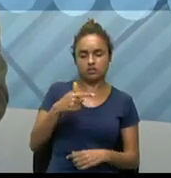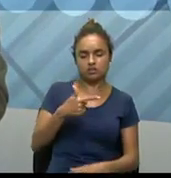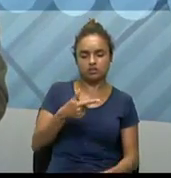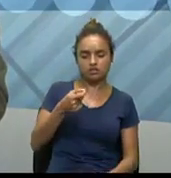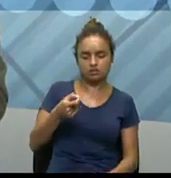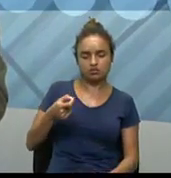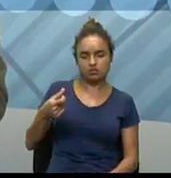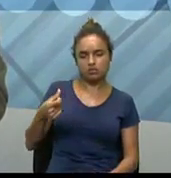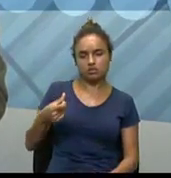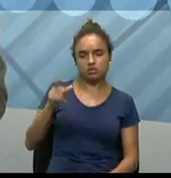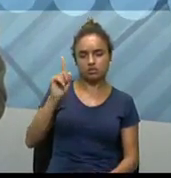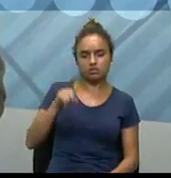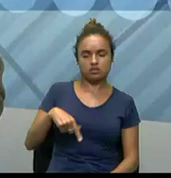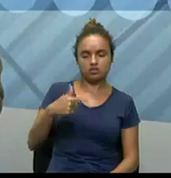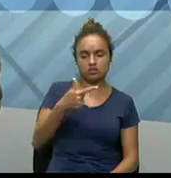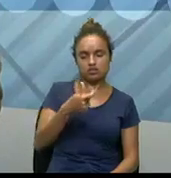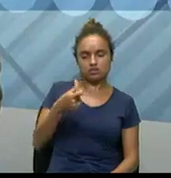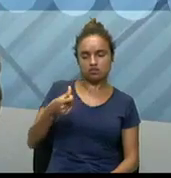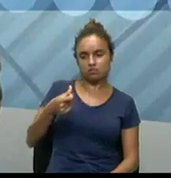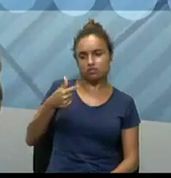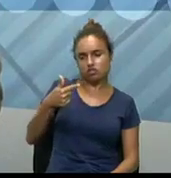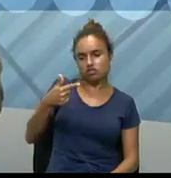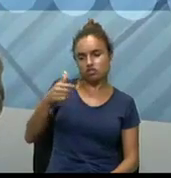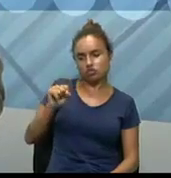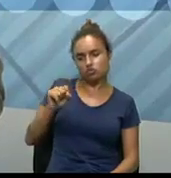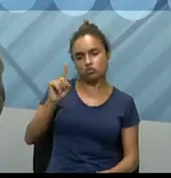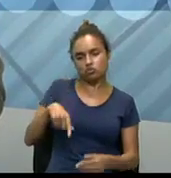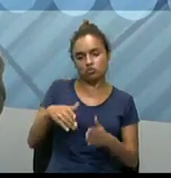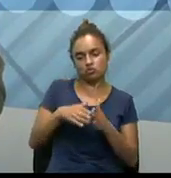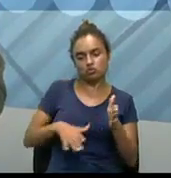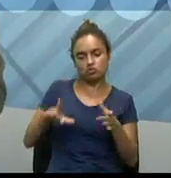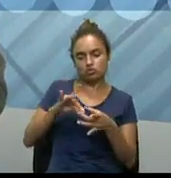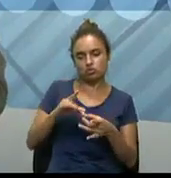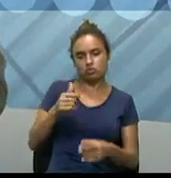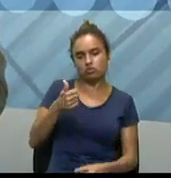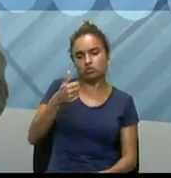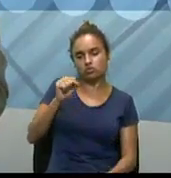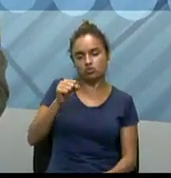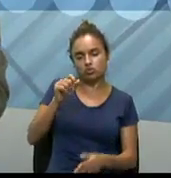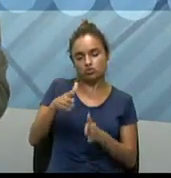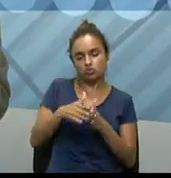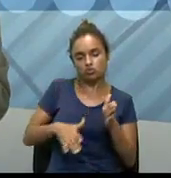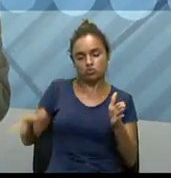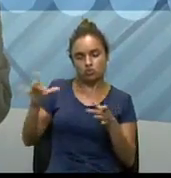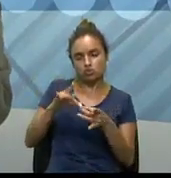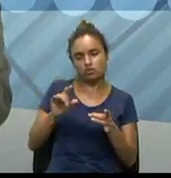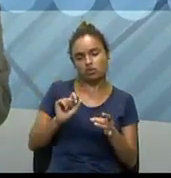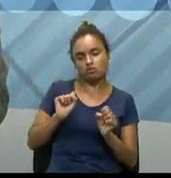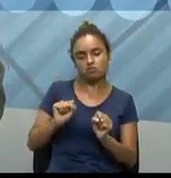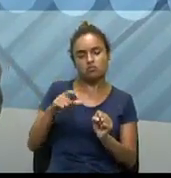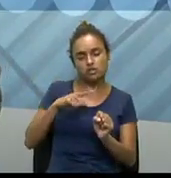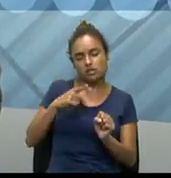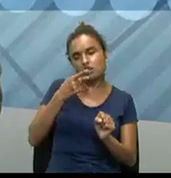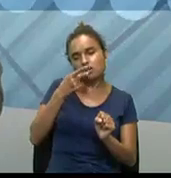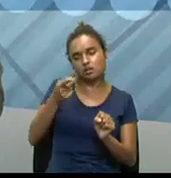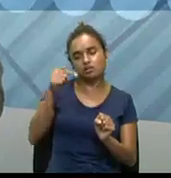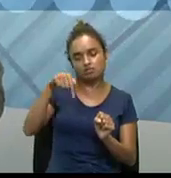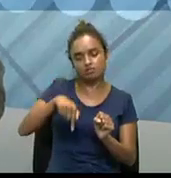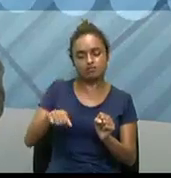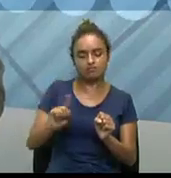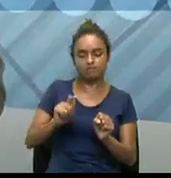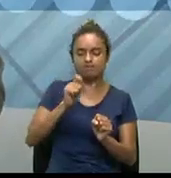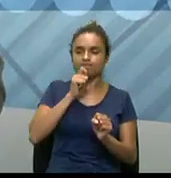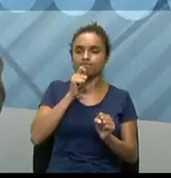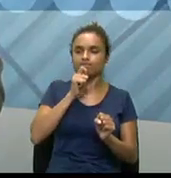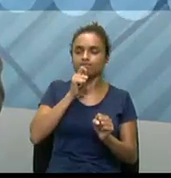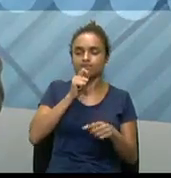regulamentar as criptomoedas. Então, a esse respeito, eu posso falar que eu não ainda